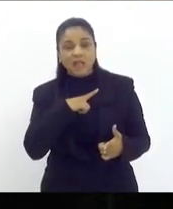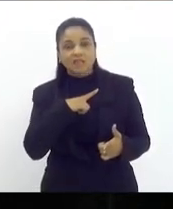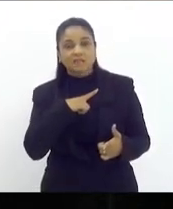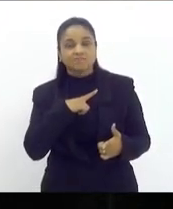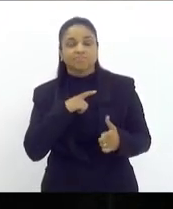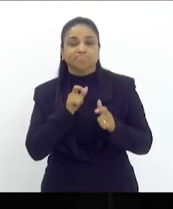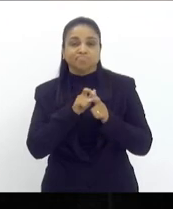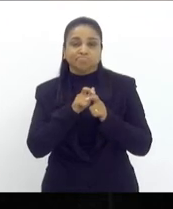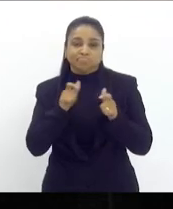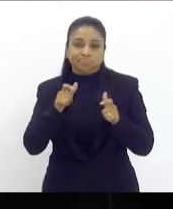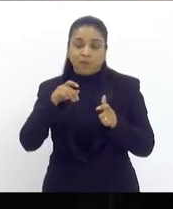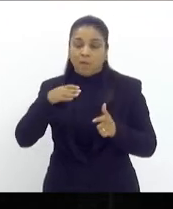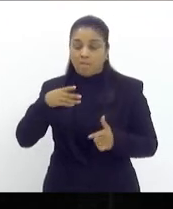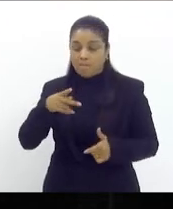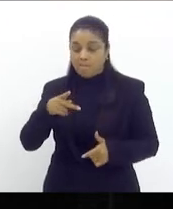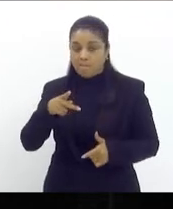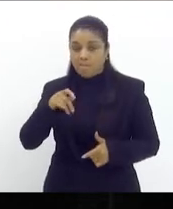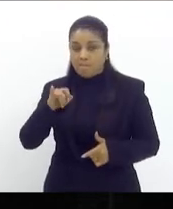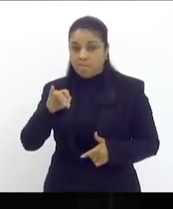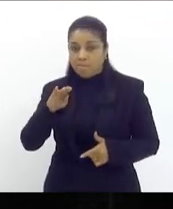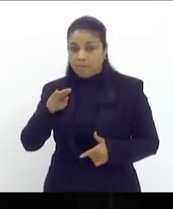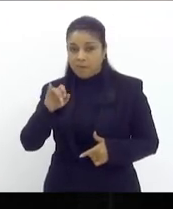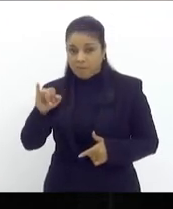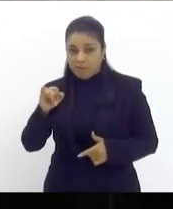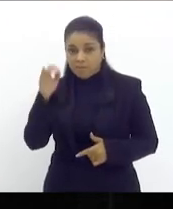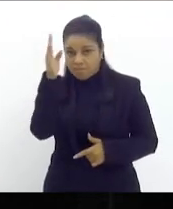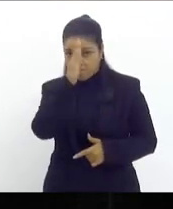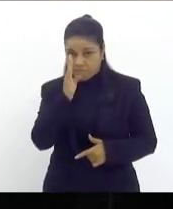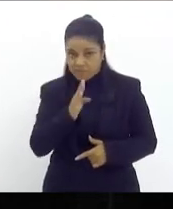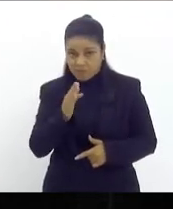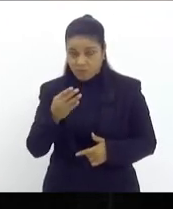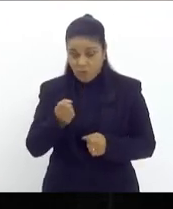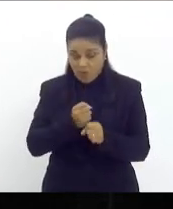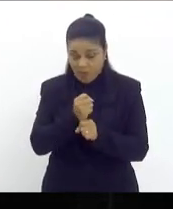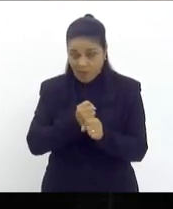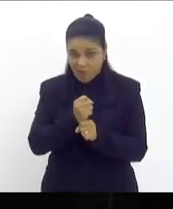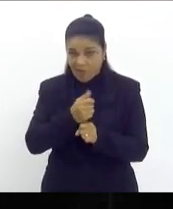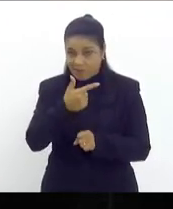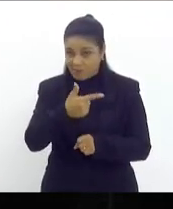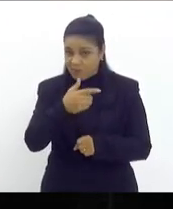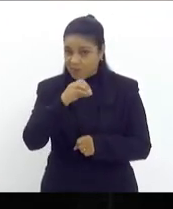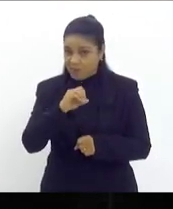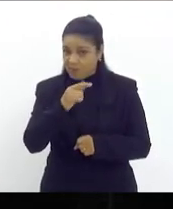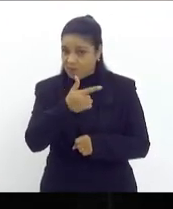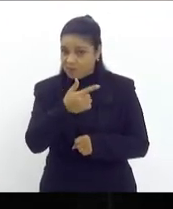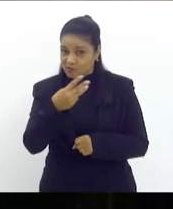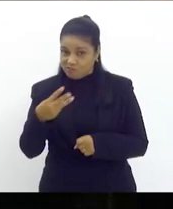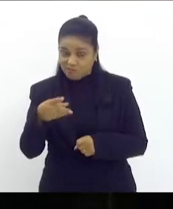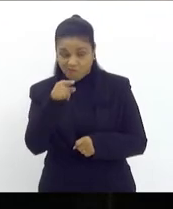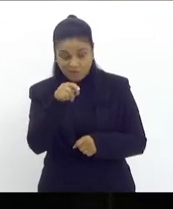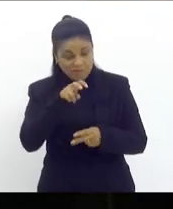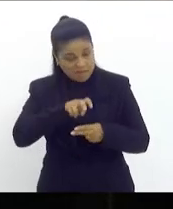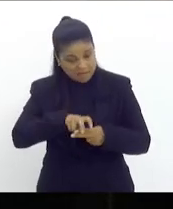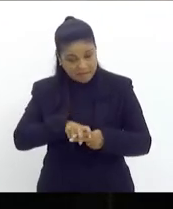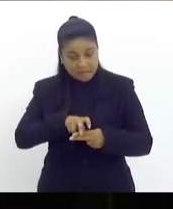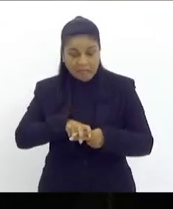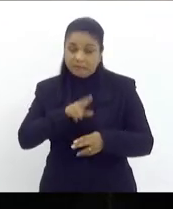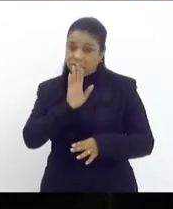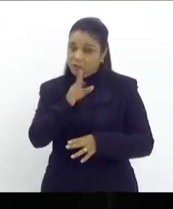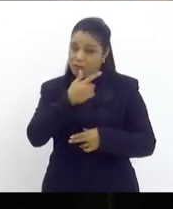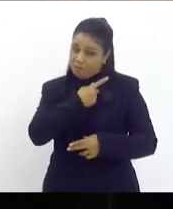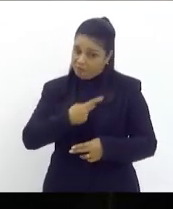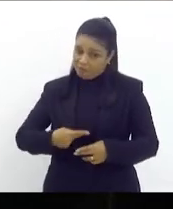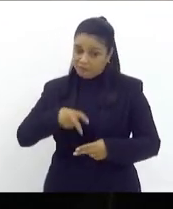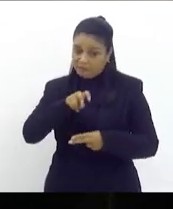PIB brasileiro para este ano a senhora está sentada na cadeira não vai cair porque já está sentada